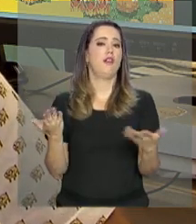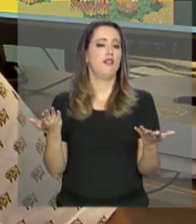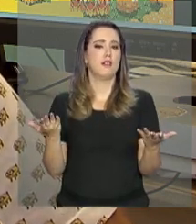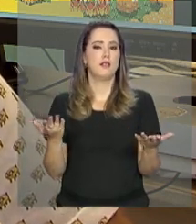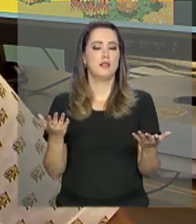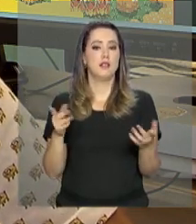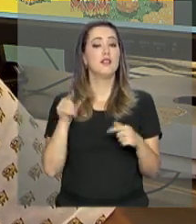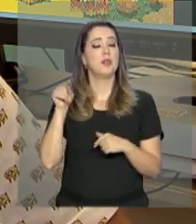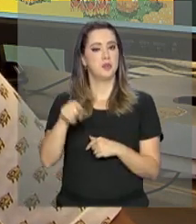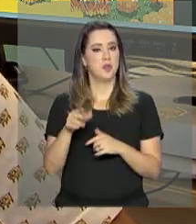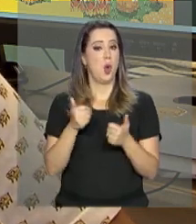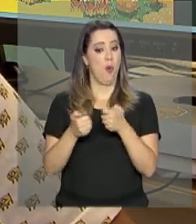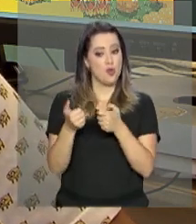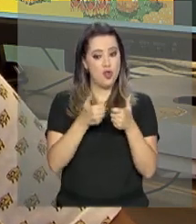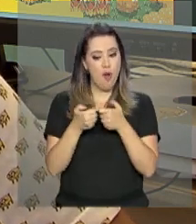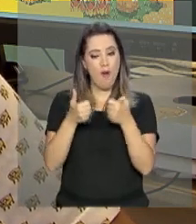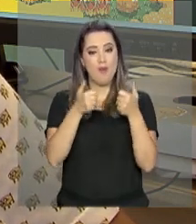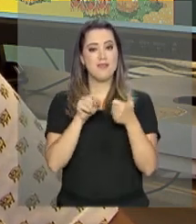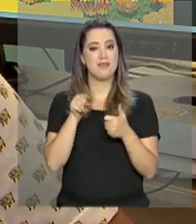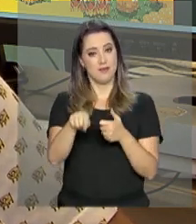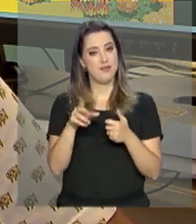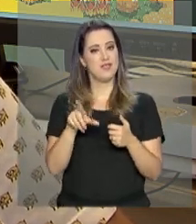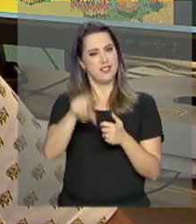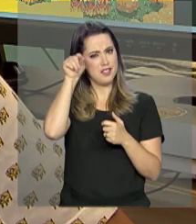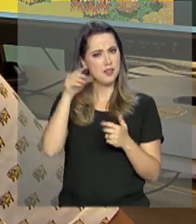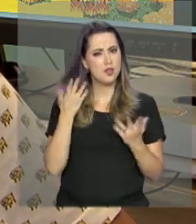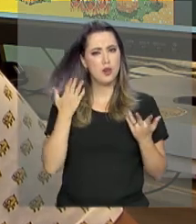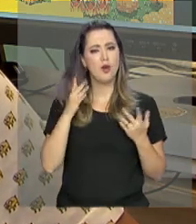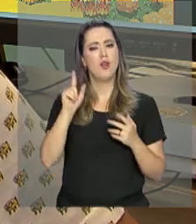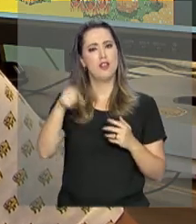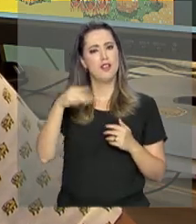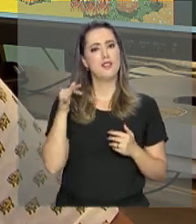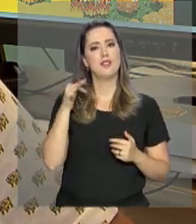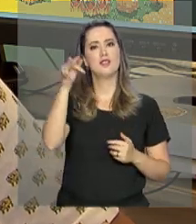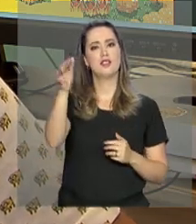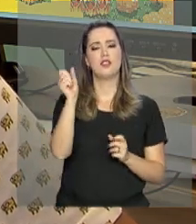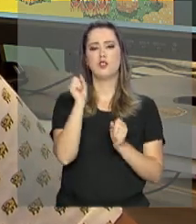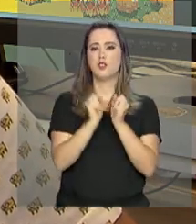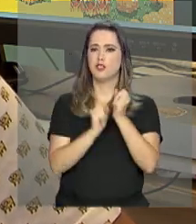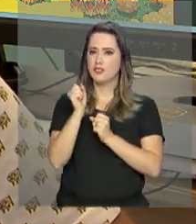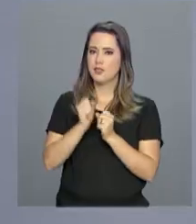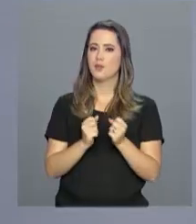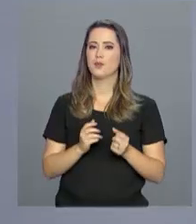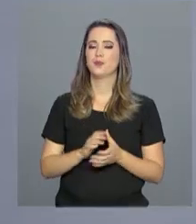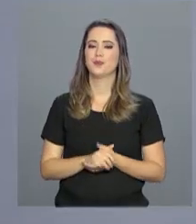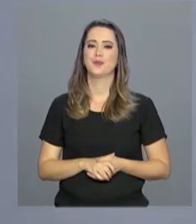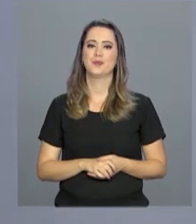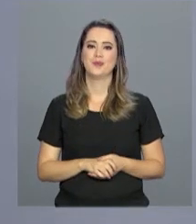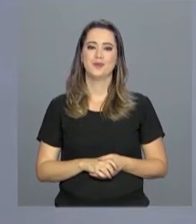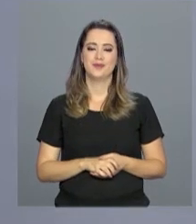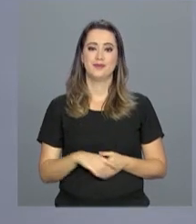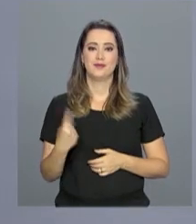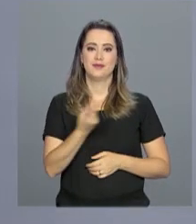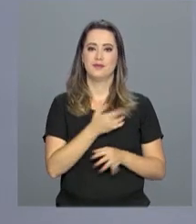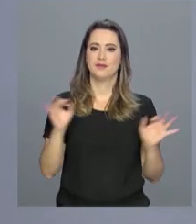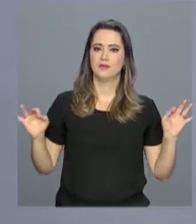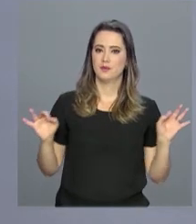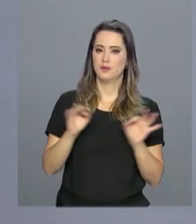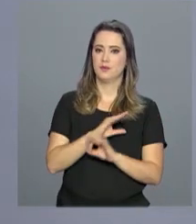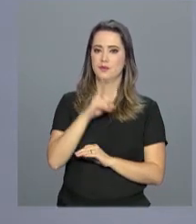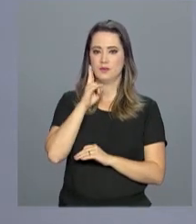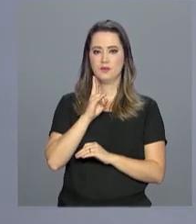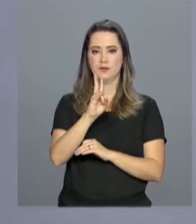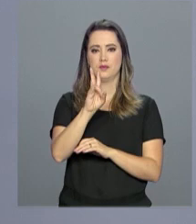negócio. Então, acho que jogos são o futuro da indústria de entretenimento. Nós ficamos por aqui.